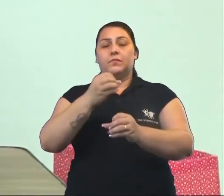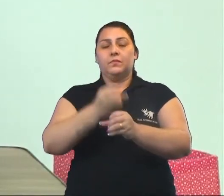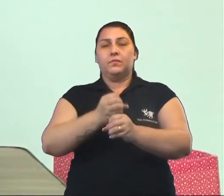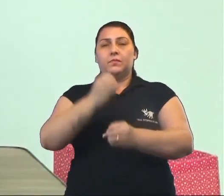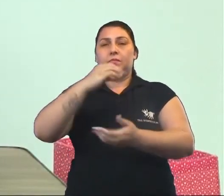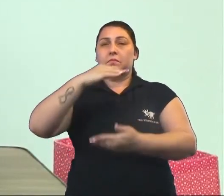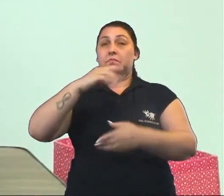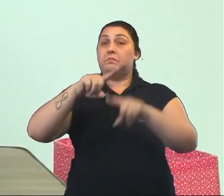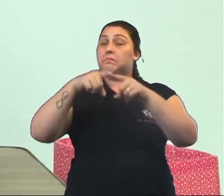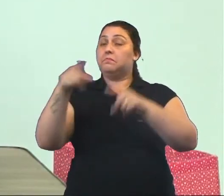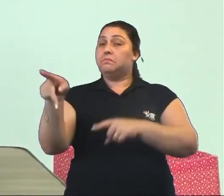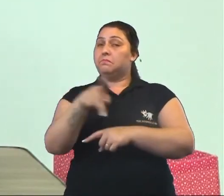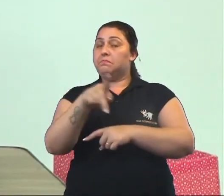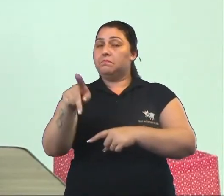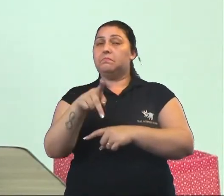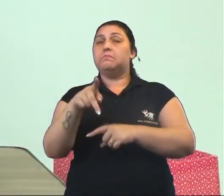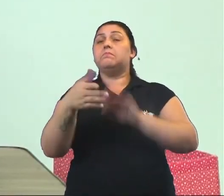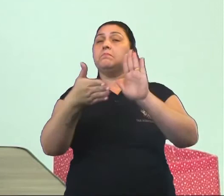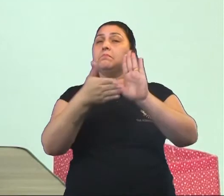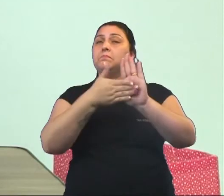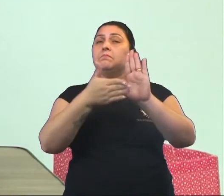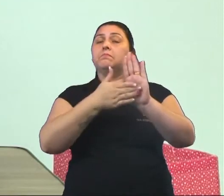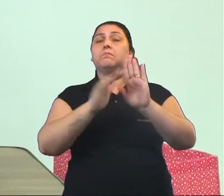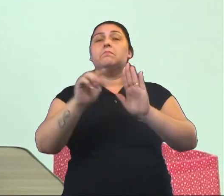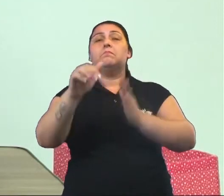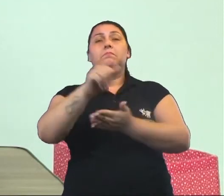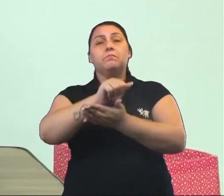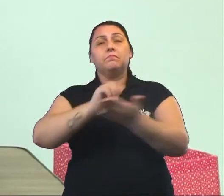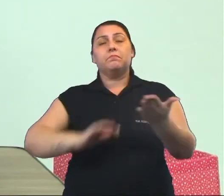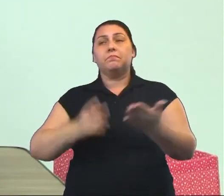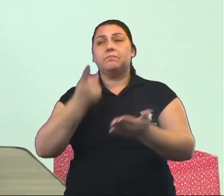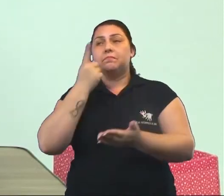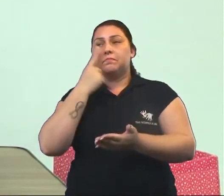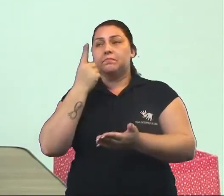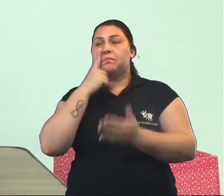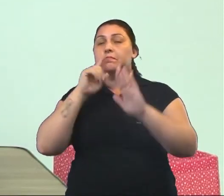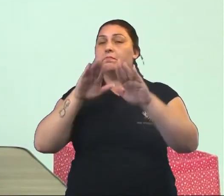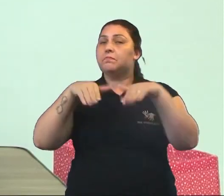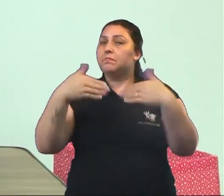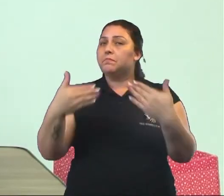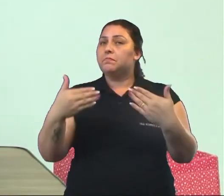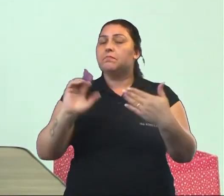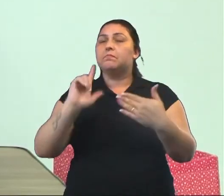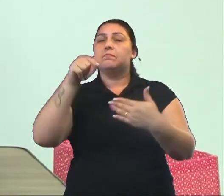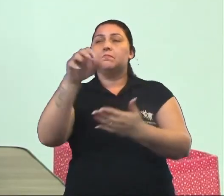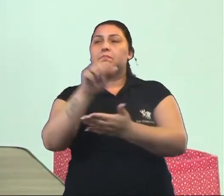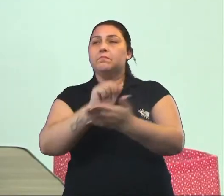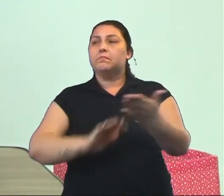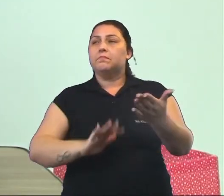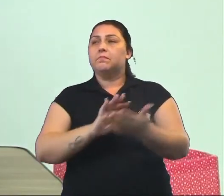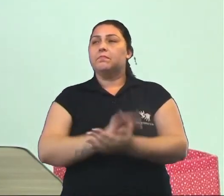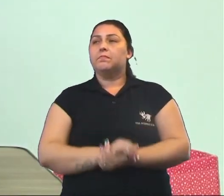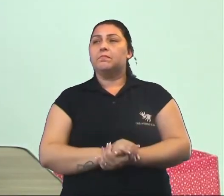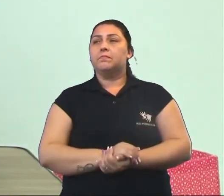professora deles não parou por aí. Ela propôs uma outra atividade. Vamos ver então qual foi a próxima atividade.